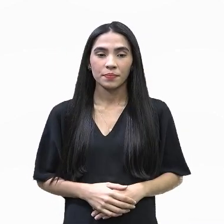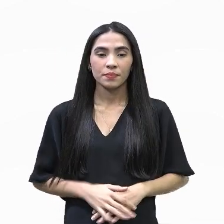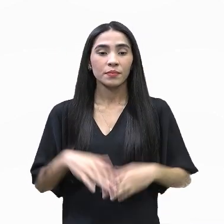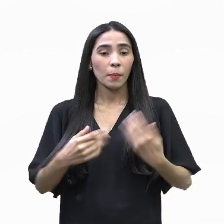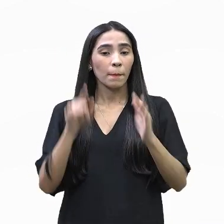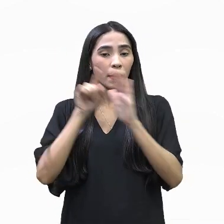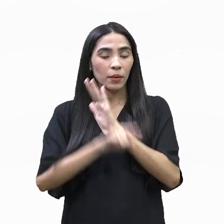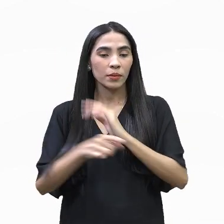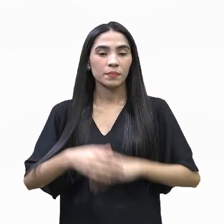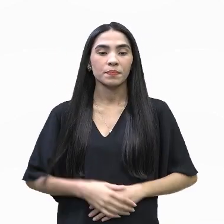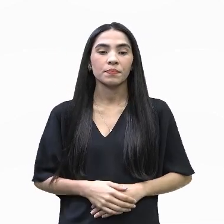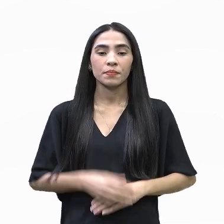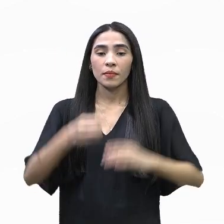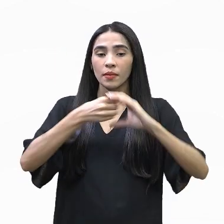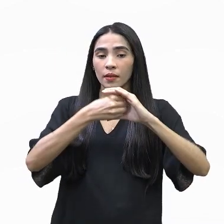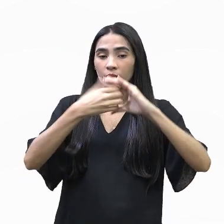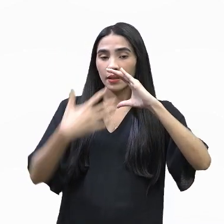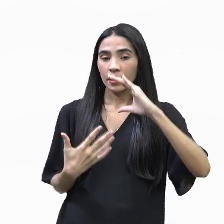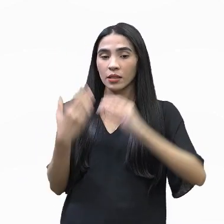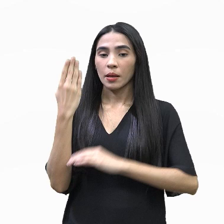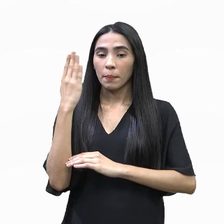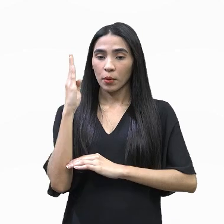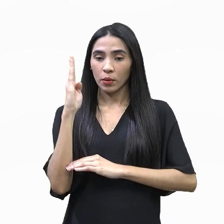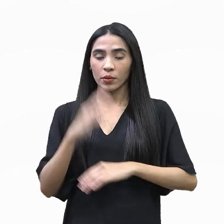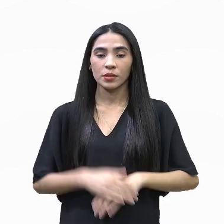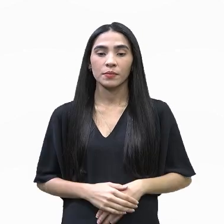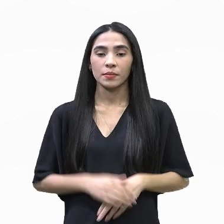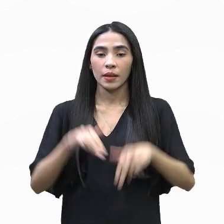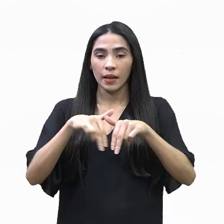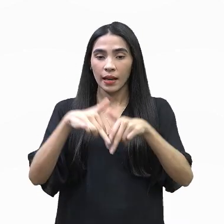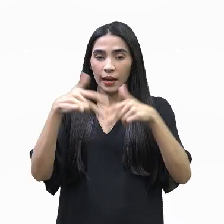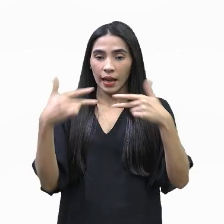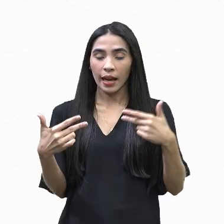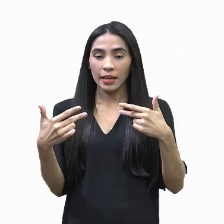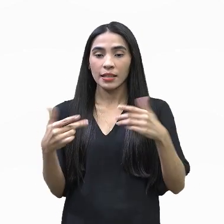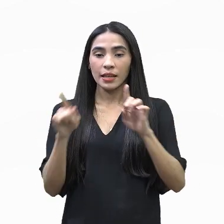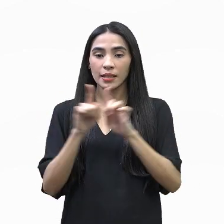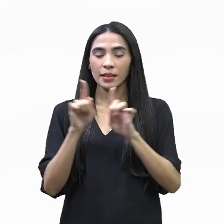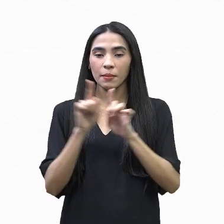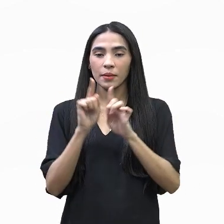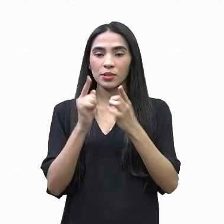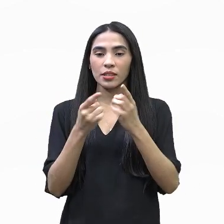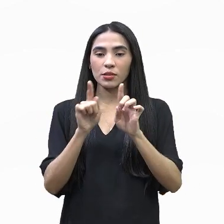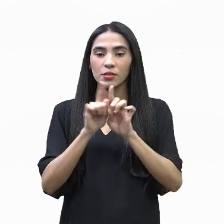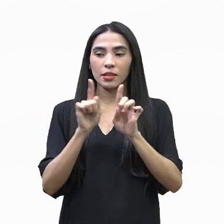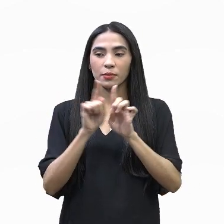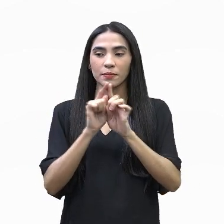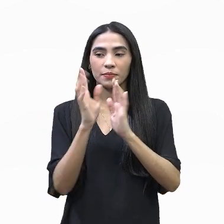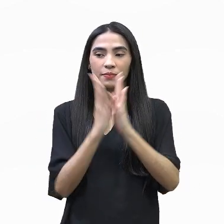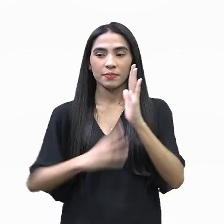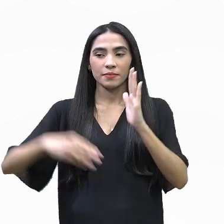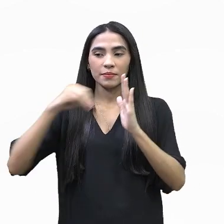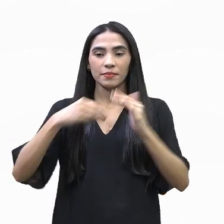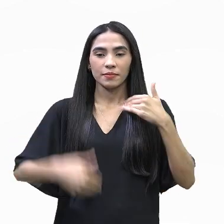pergunta, as características biológicas, étnicas, estéticas e de gênero,